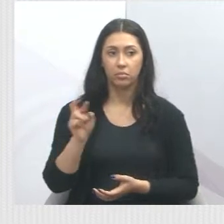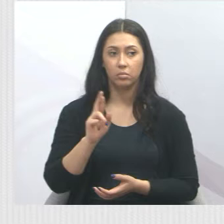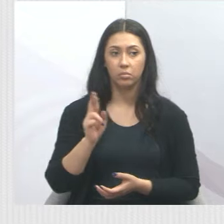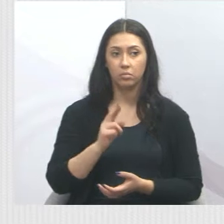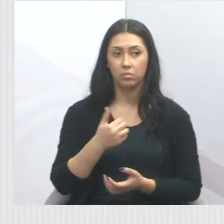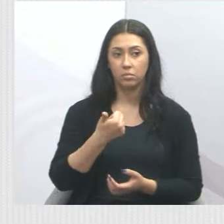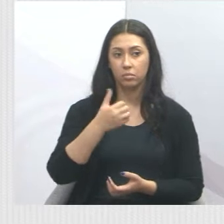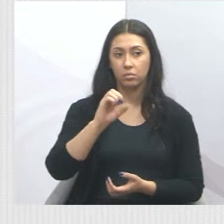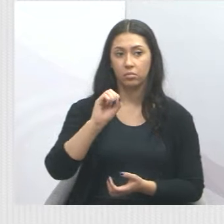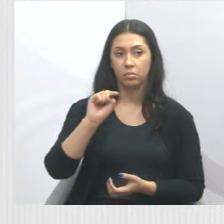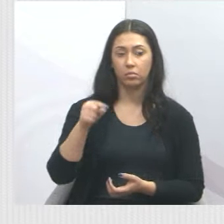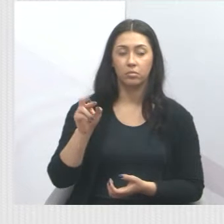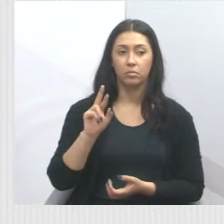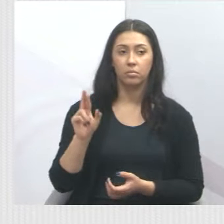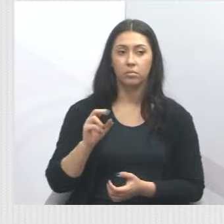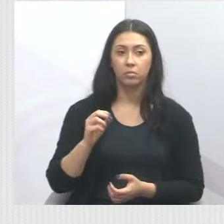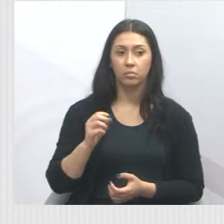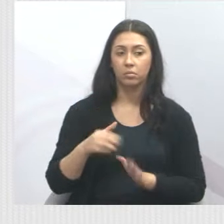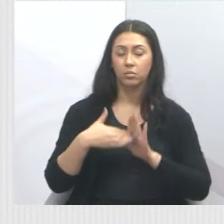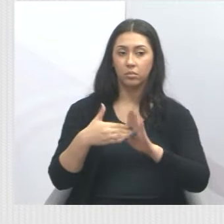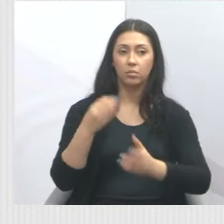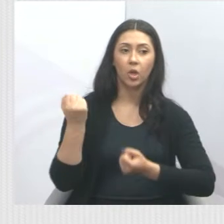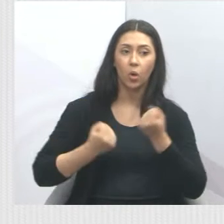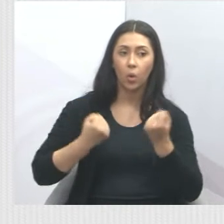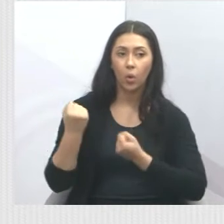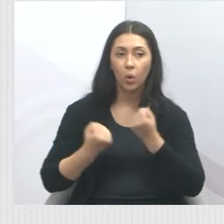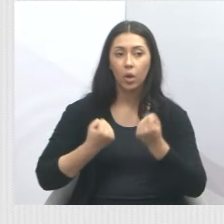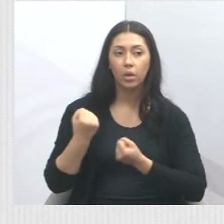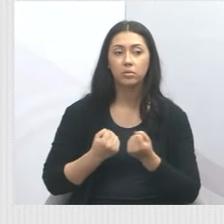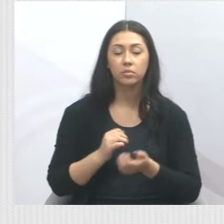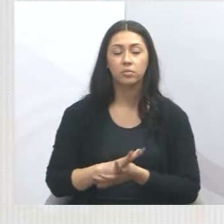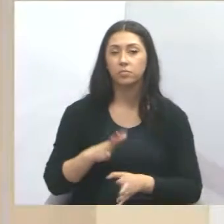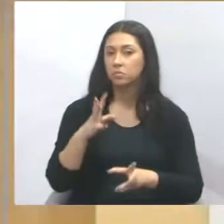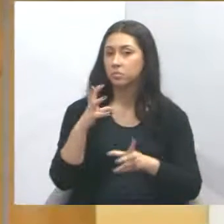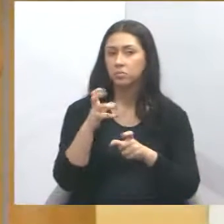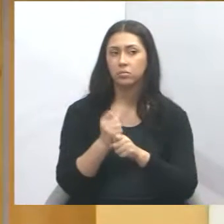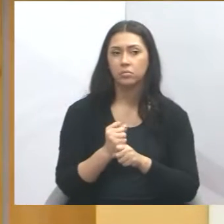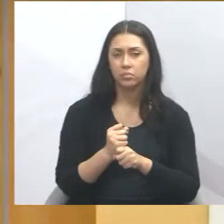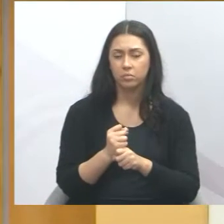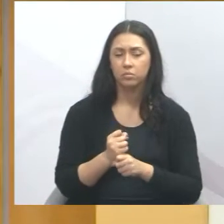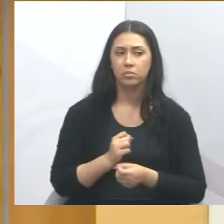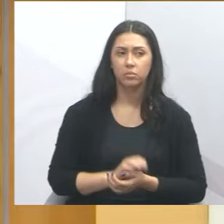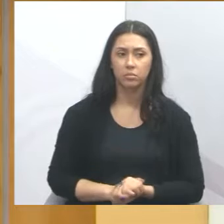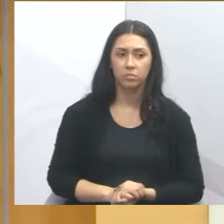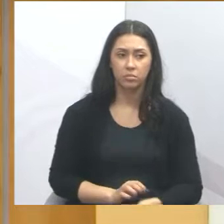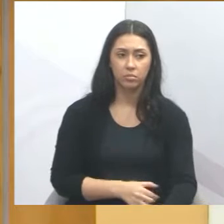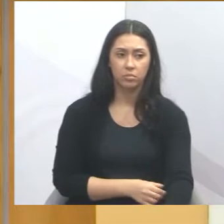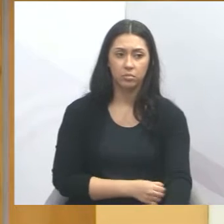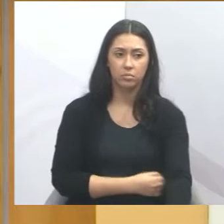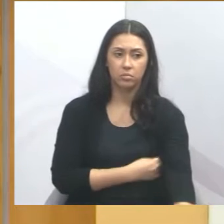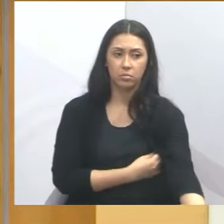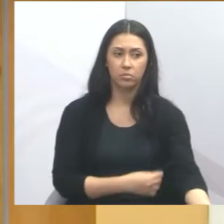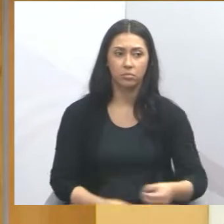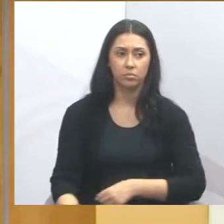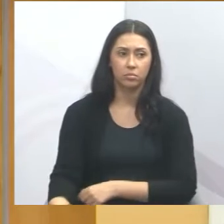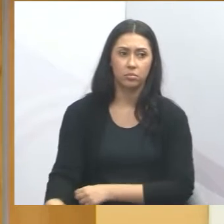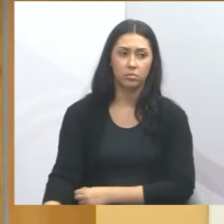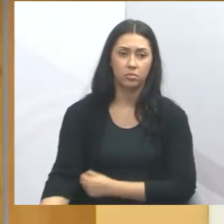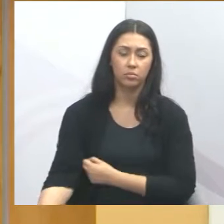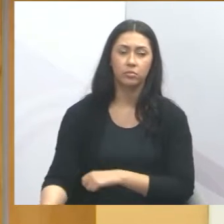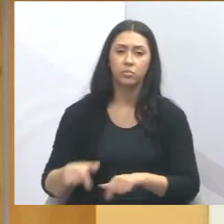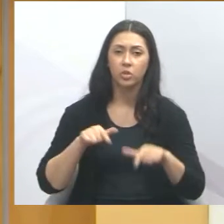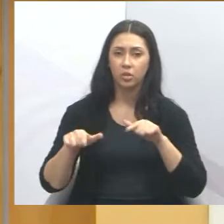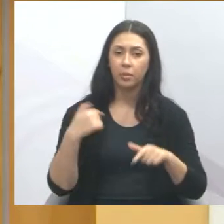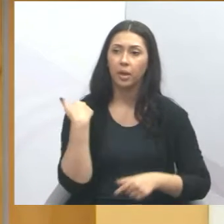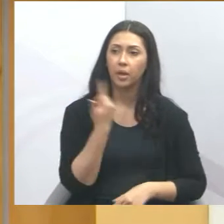mil ao atletismo. Essa é a nossa prestação de contas de forma bastante resumida dos trabalhos que a gente fez aqui